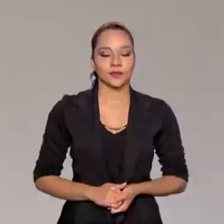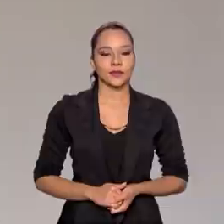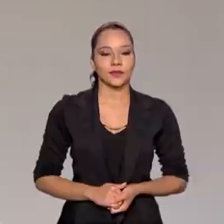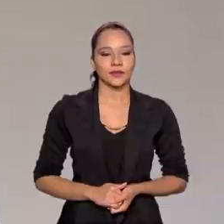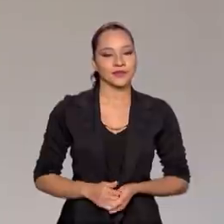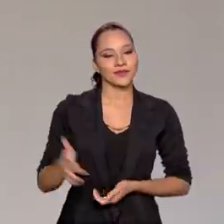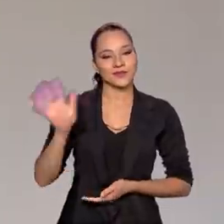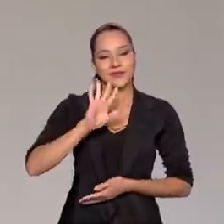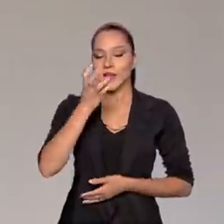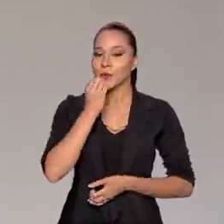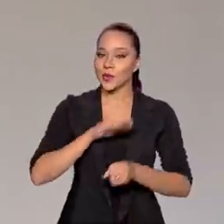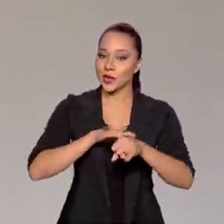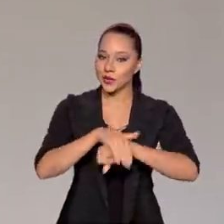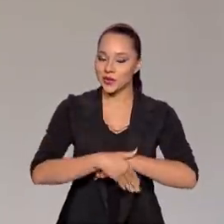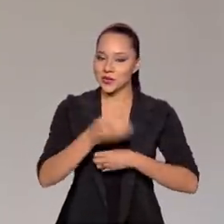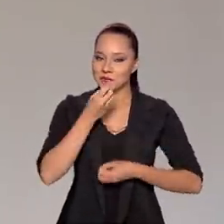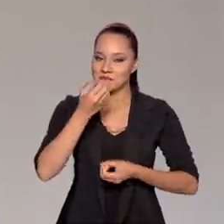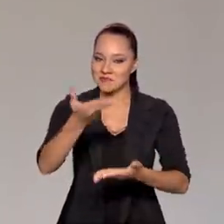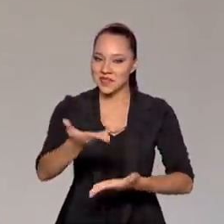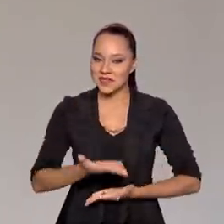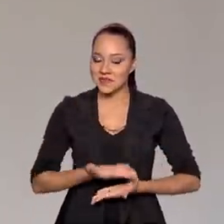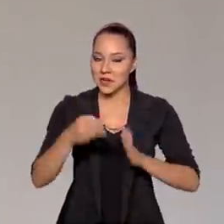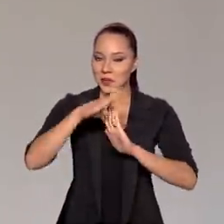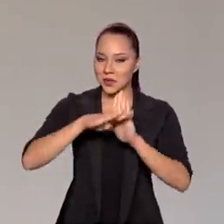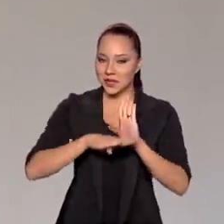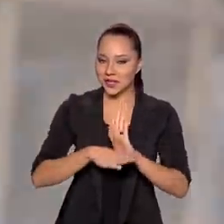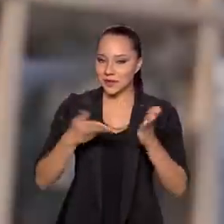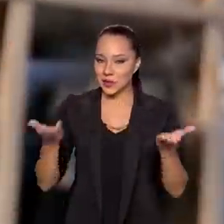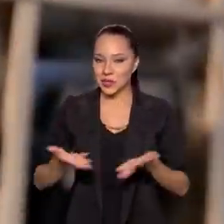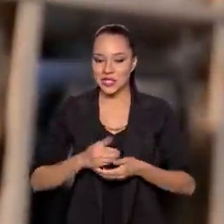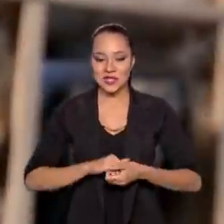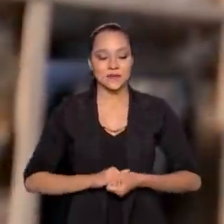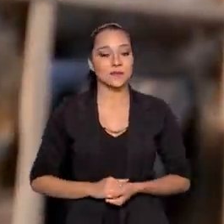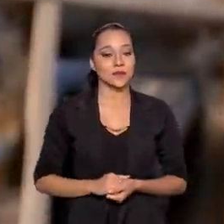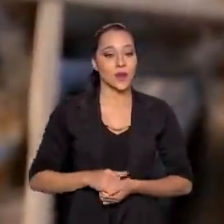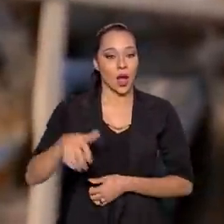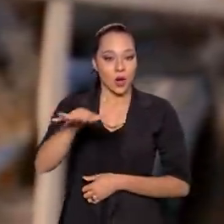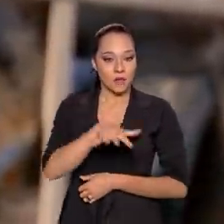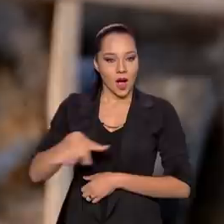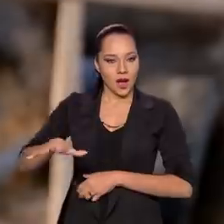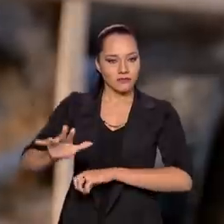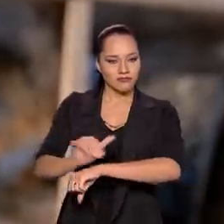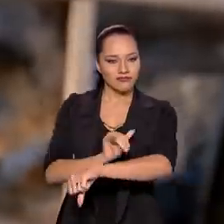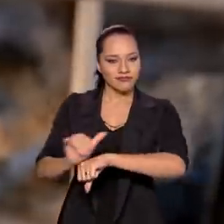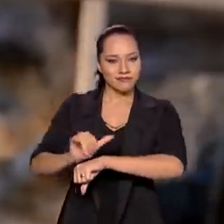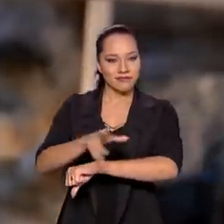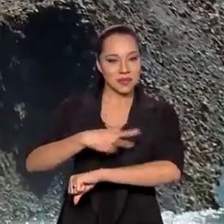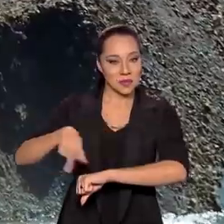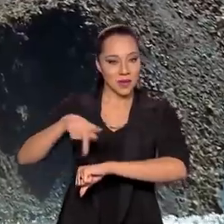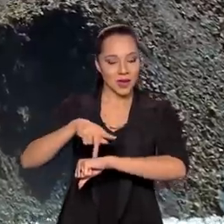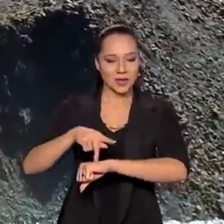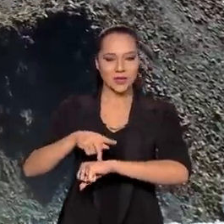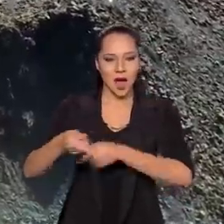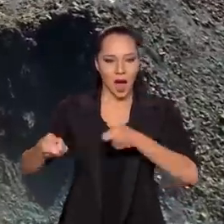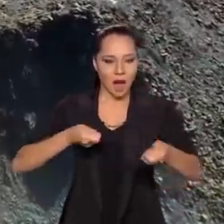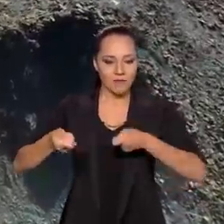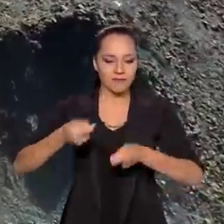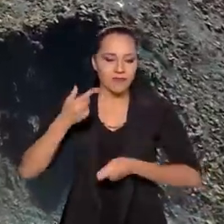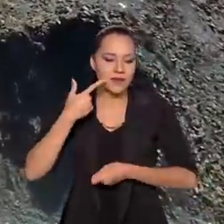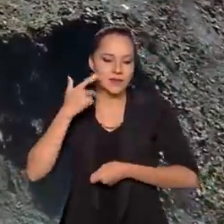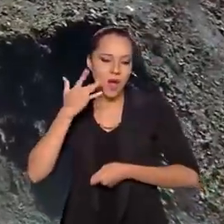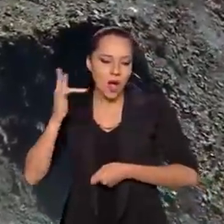Olá, boa noite e seja bem-vindo ao Brasil em Pauta, um setor estratégico para o país. A mineração é